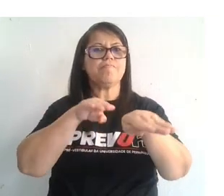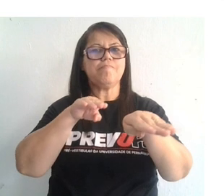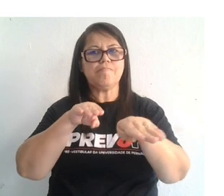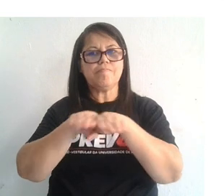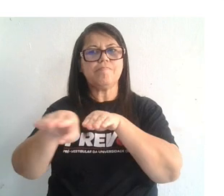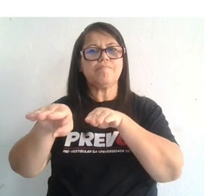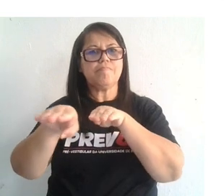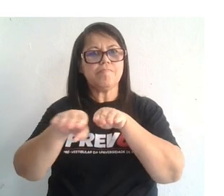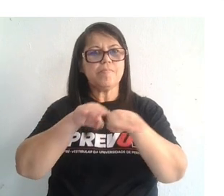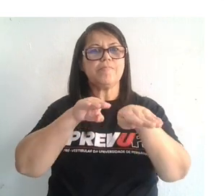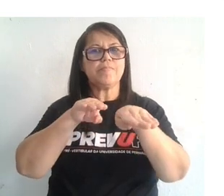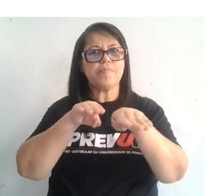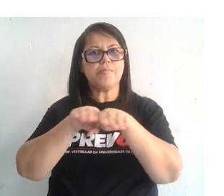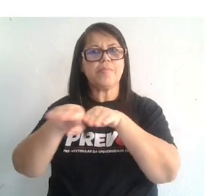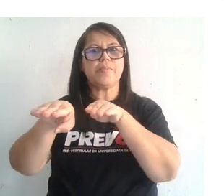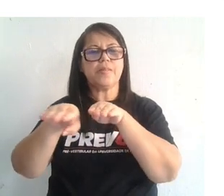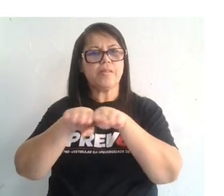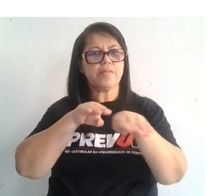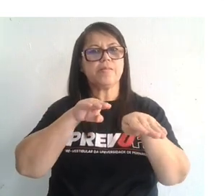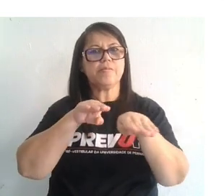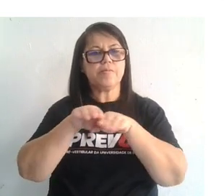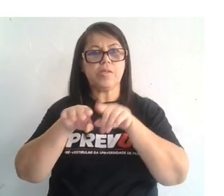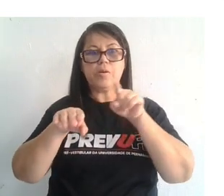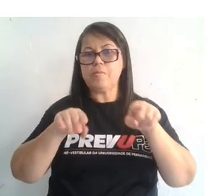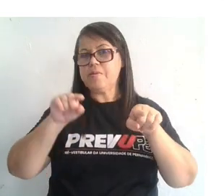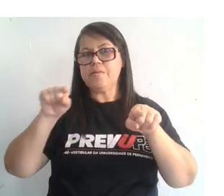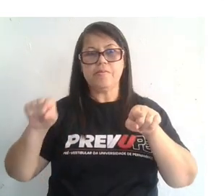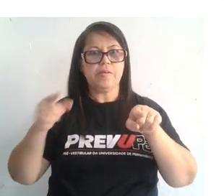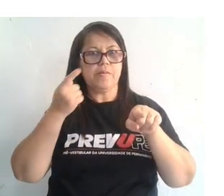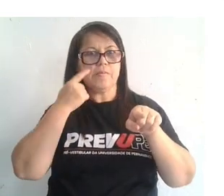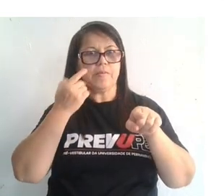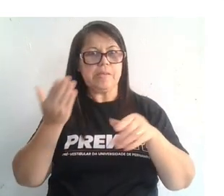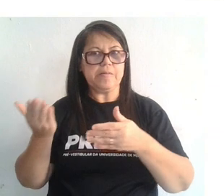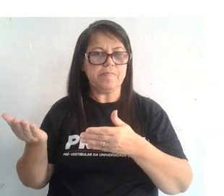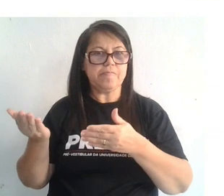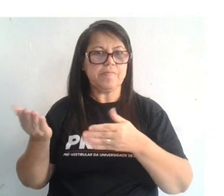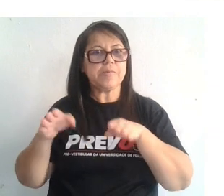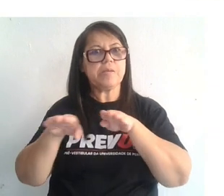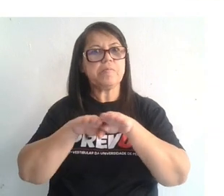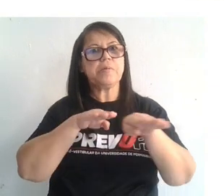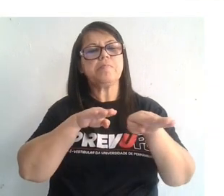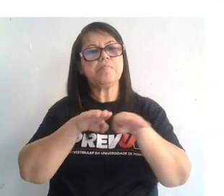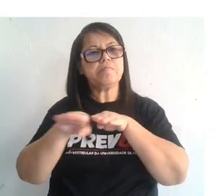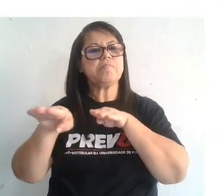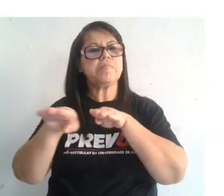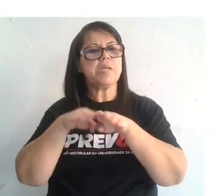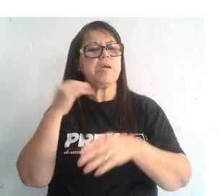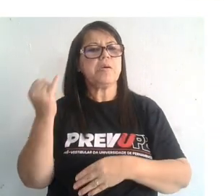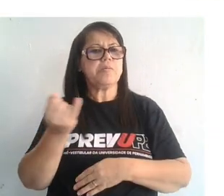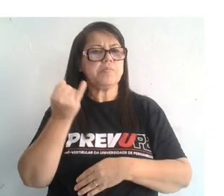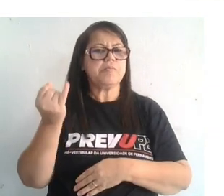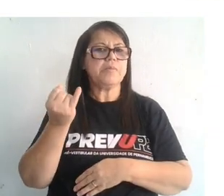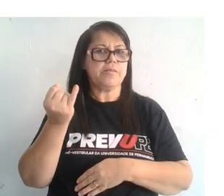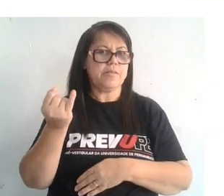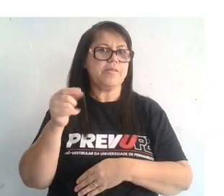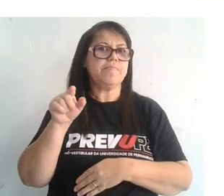eu tenho a placa do Pacífico e a placa da América do Norte. Formando a importante falha de São Andres que causa grandes eventos